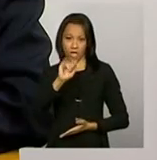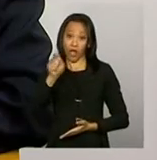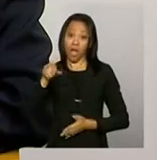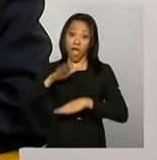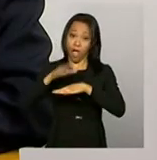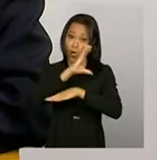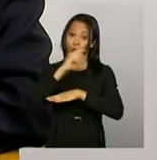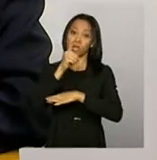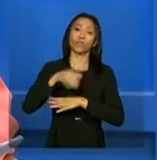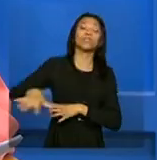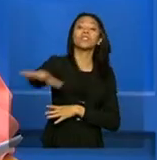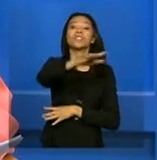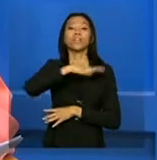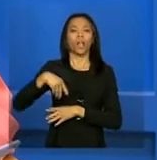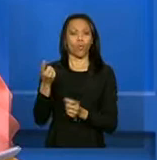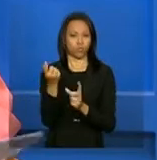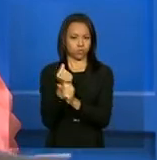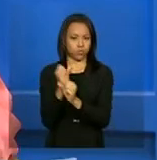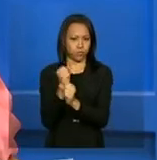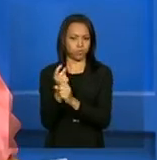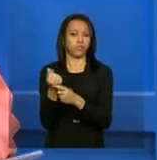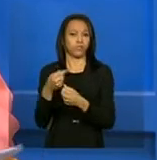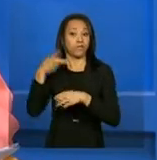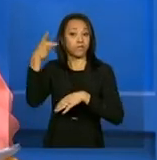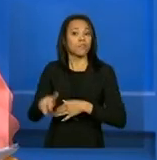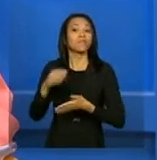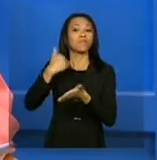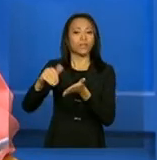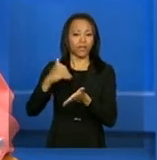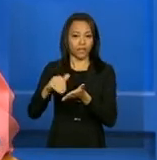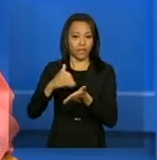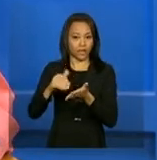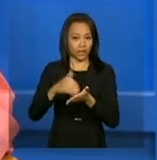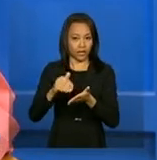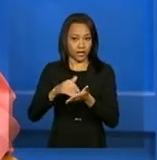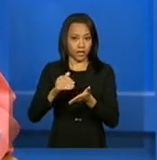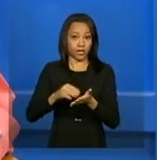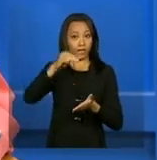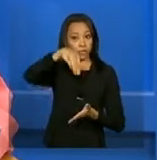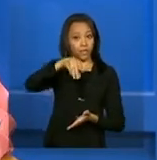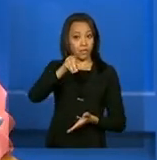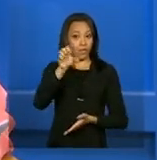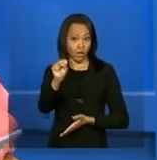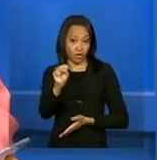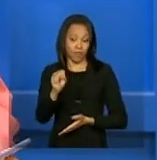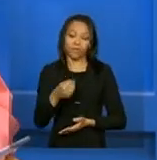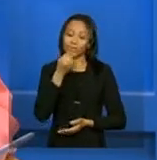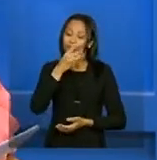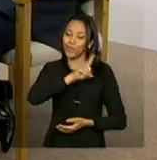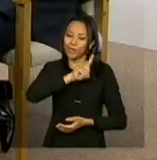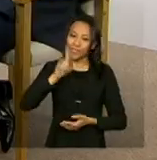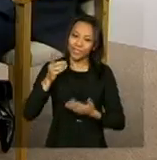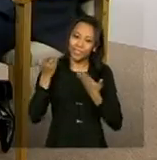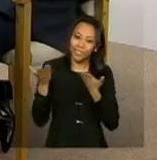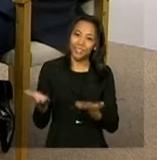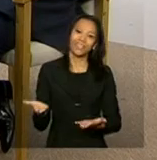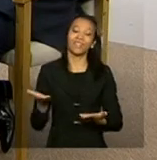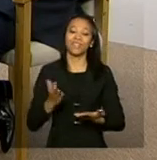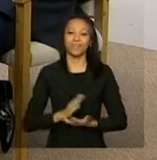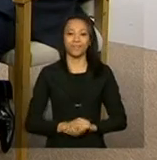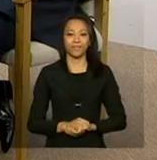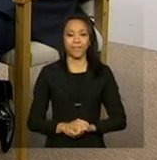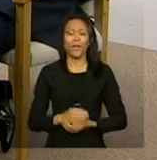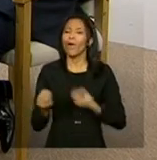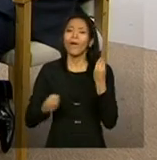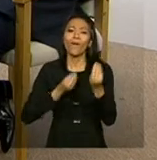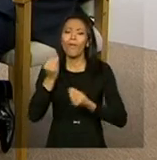de execução orçamentária e financeira da Secretaria de Renda de Cidadania do MDS. Bom dia, Sérgio. Bom dia. Sérgio,